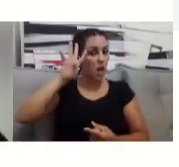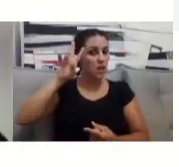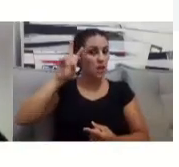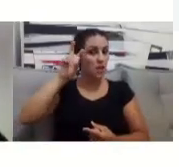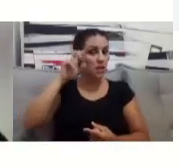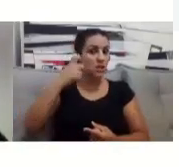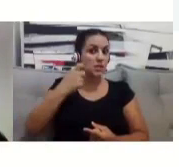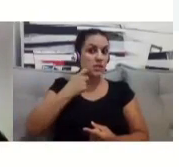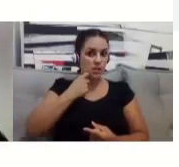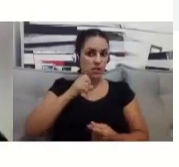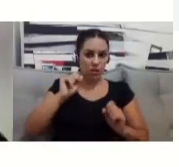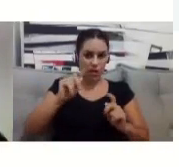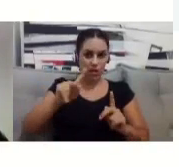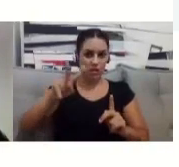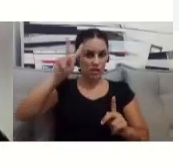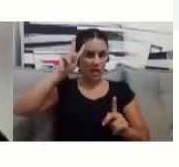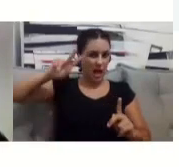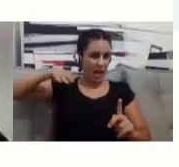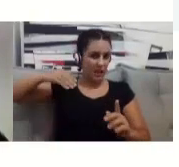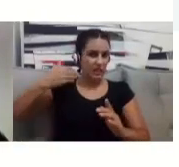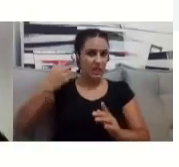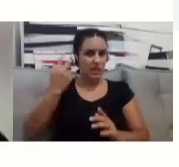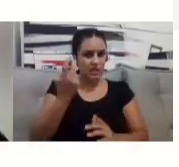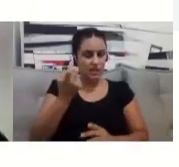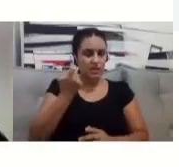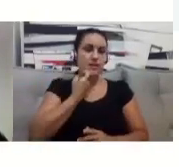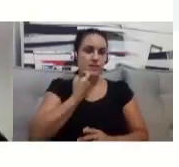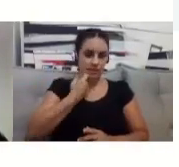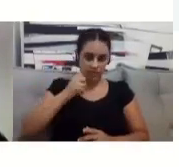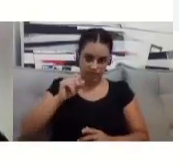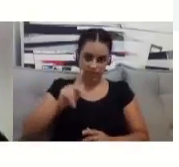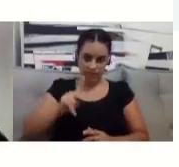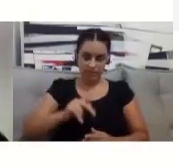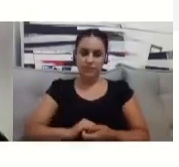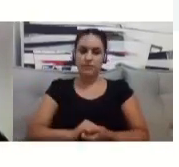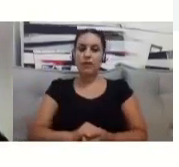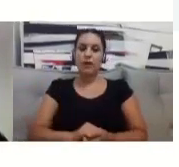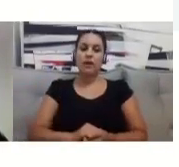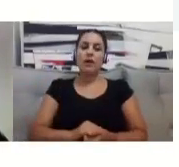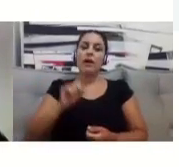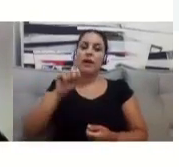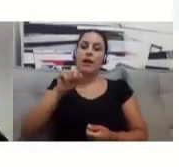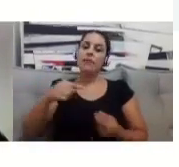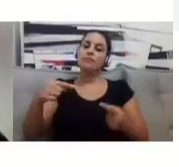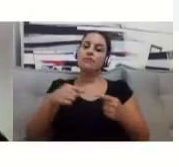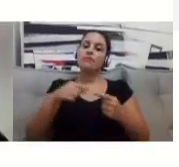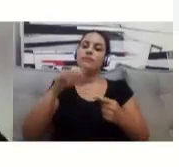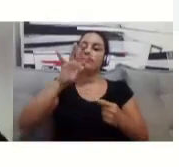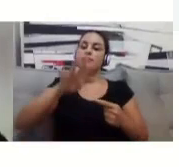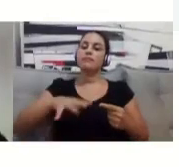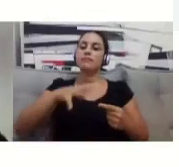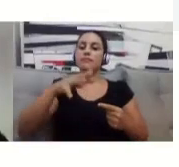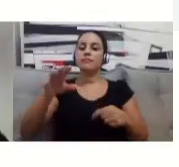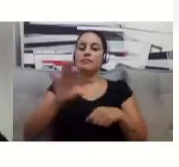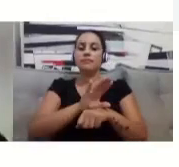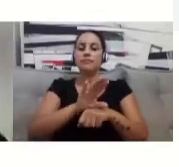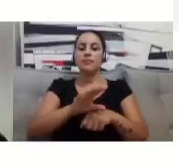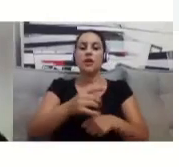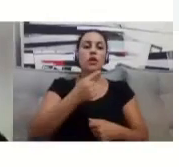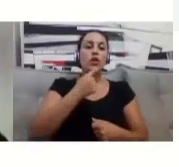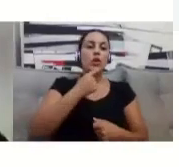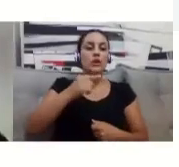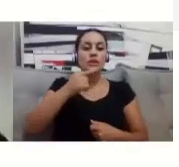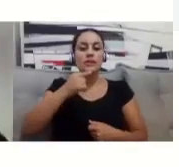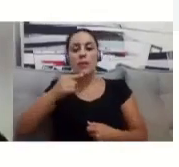coordenação de curso, tá? Vocês têm, toda semana vocês têm uma aula e em algumas semanas